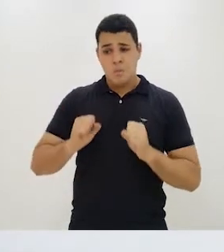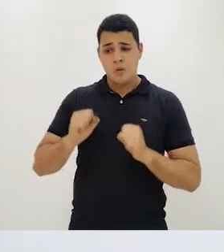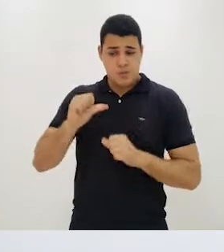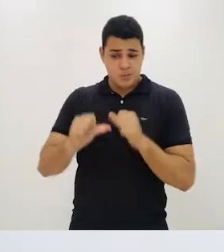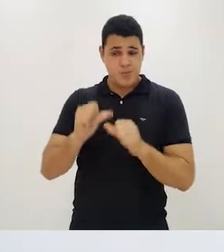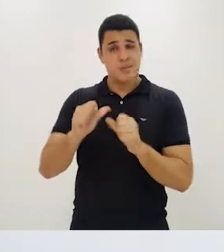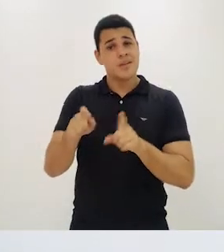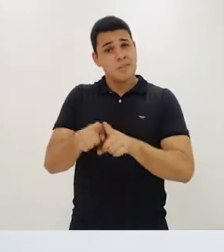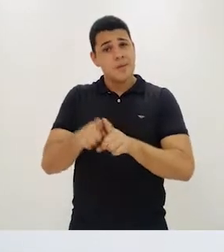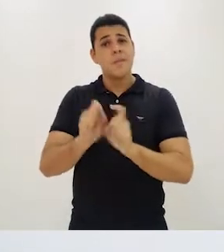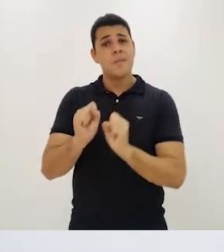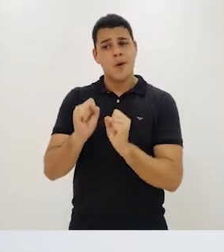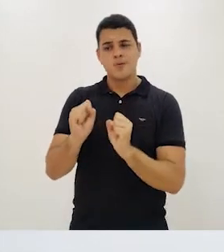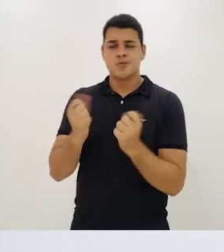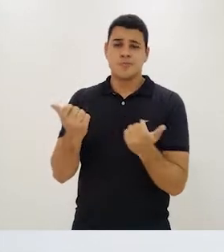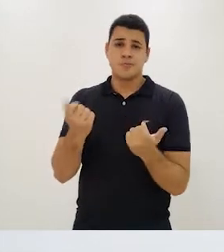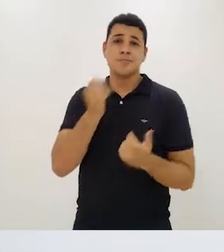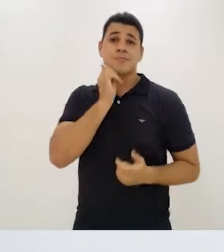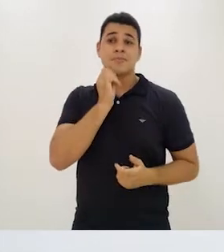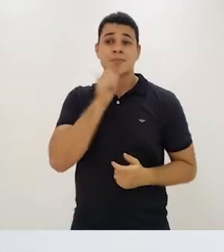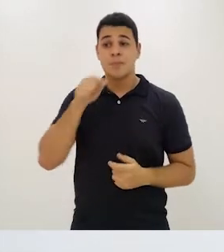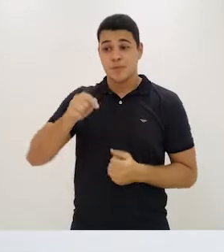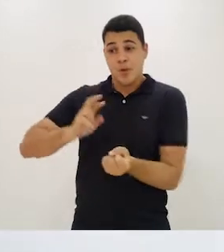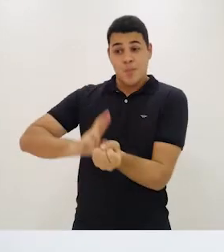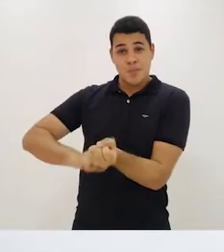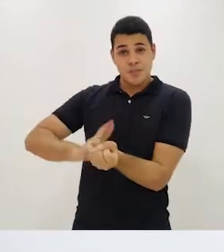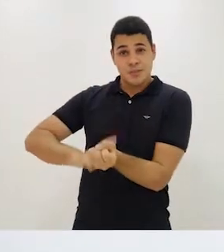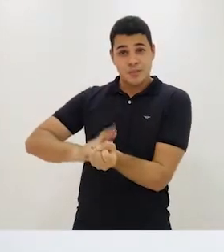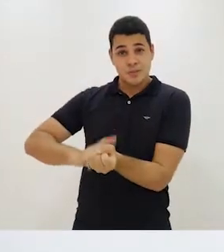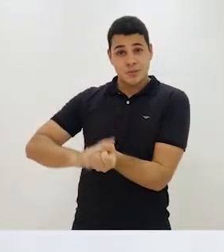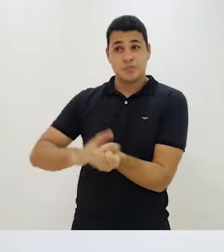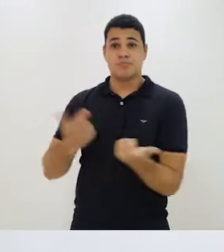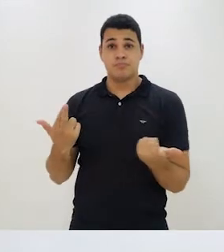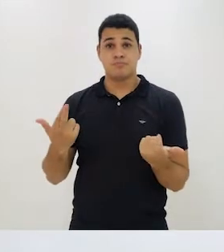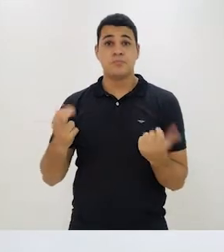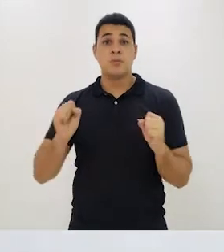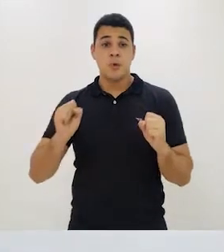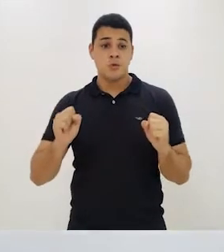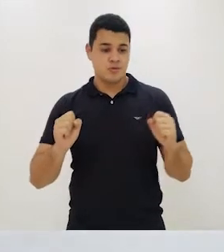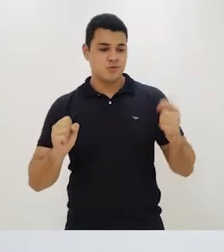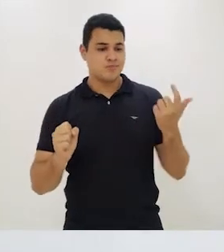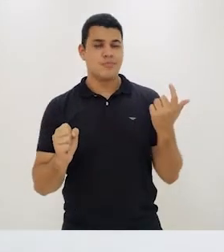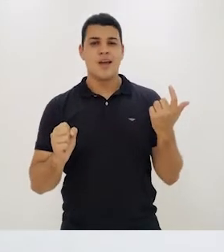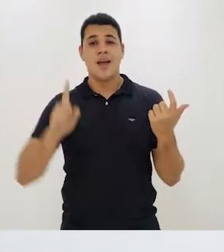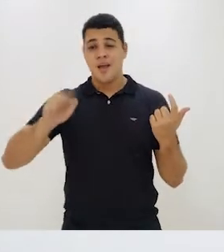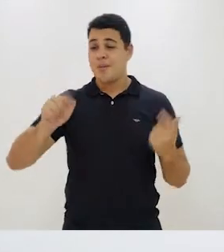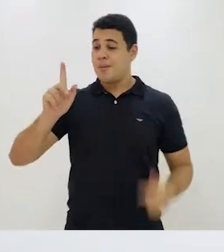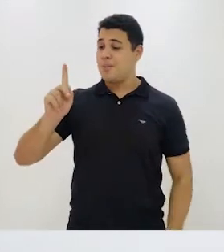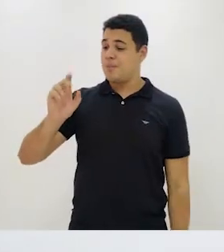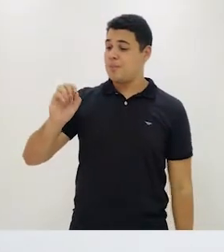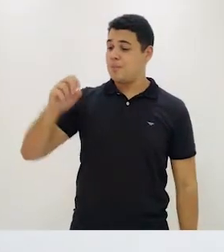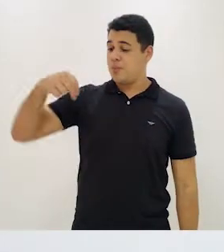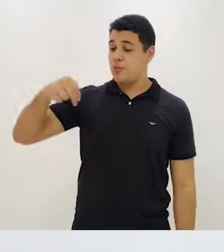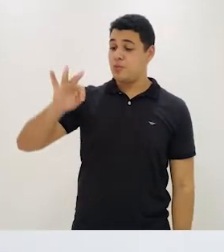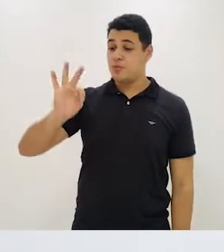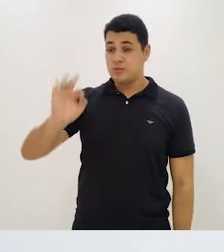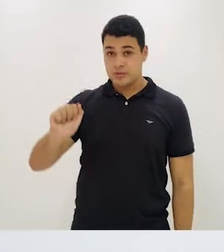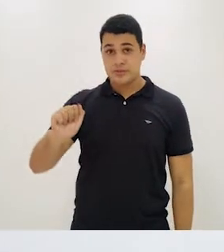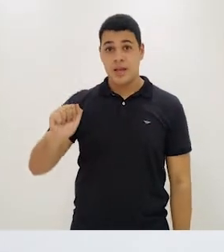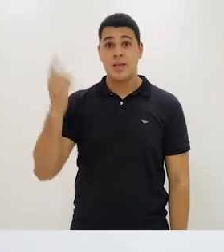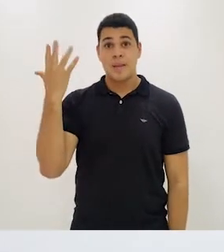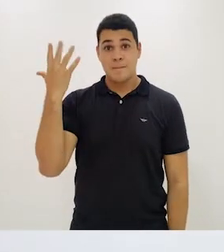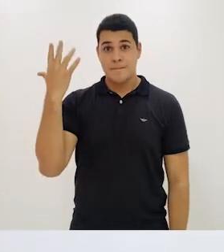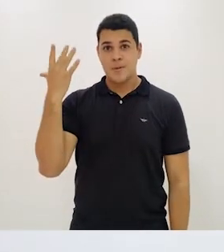Mas eu posso variar isso colocando a melodia na ponta e fazendo